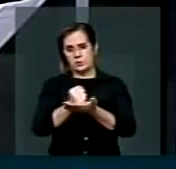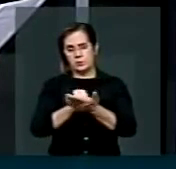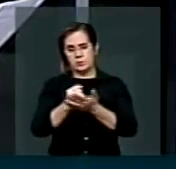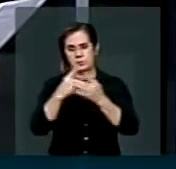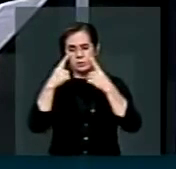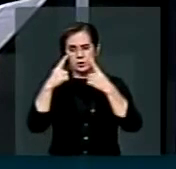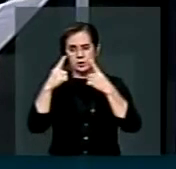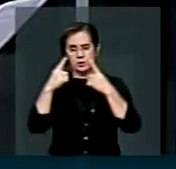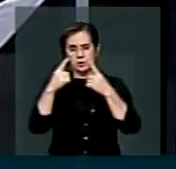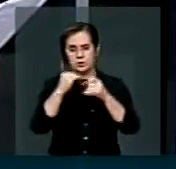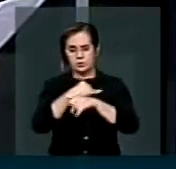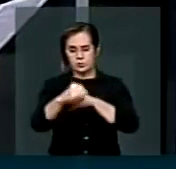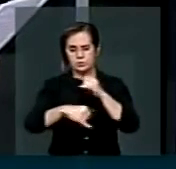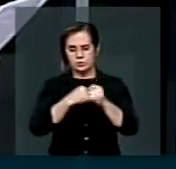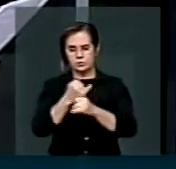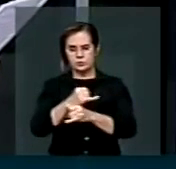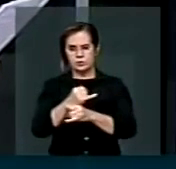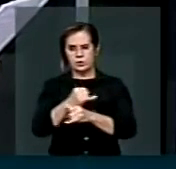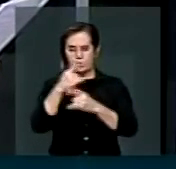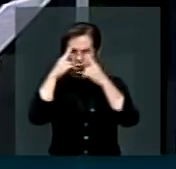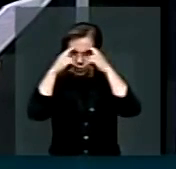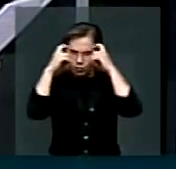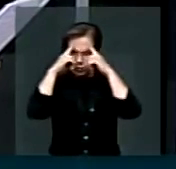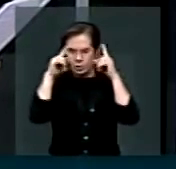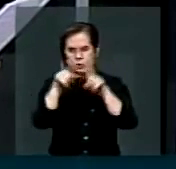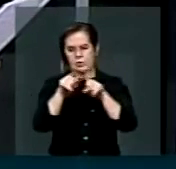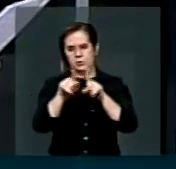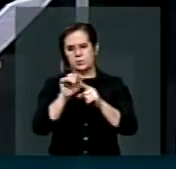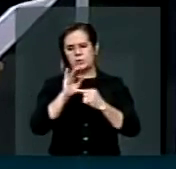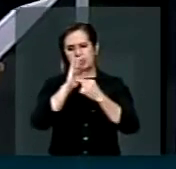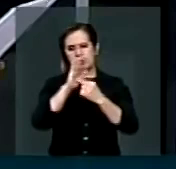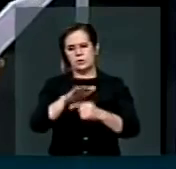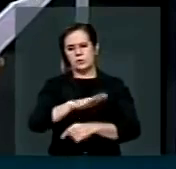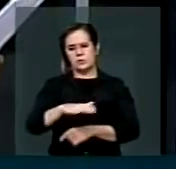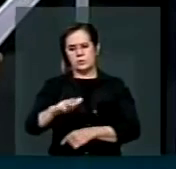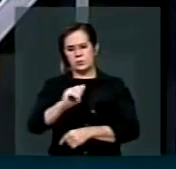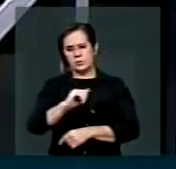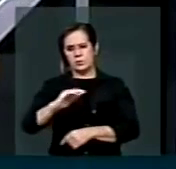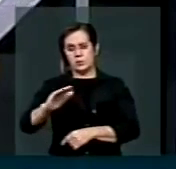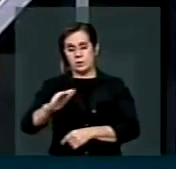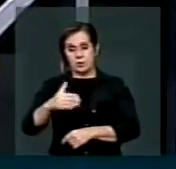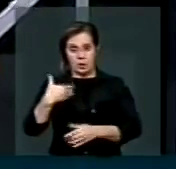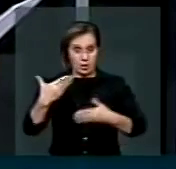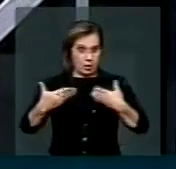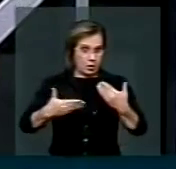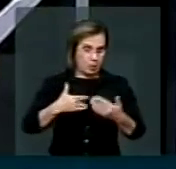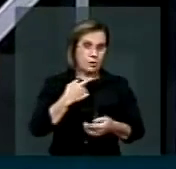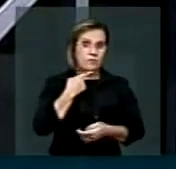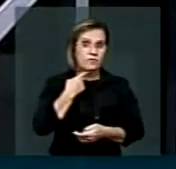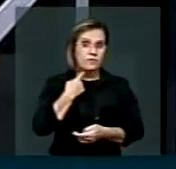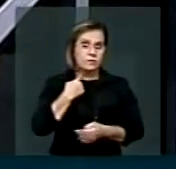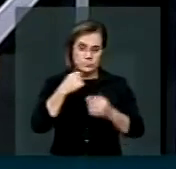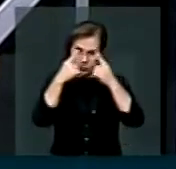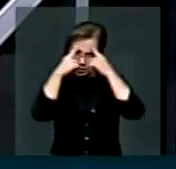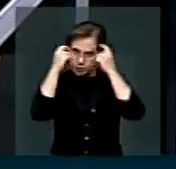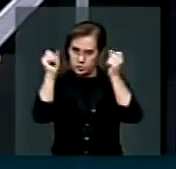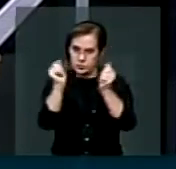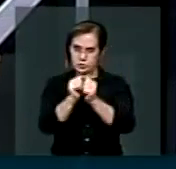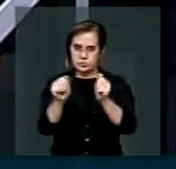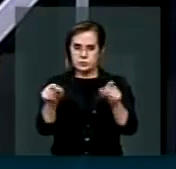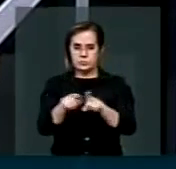violentos, incultem nas crianças e nos adolescentes um forte estímulo de atitude agressiva.